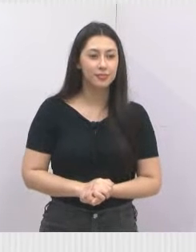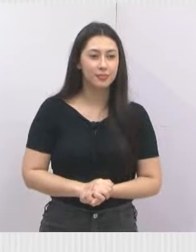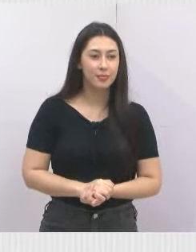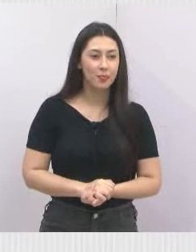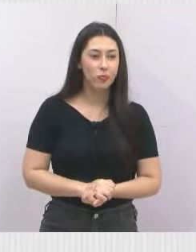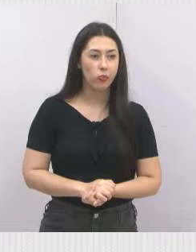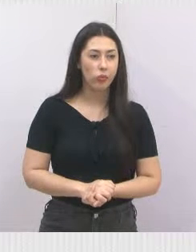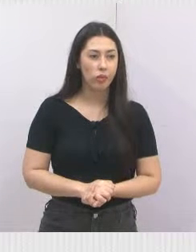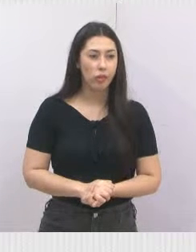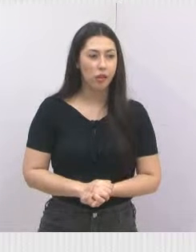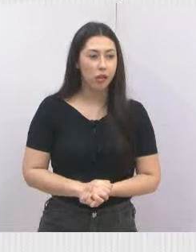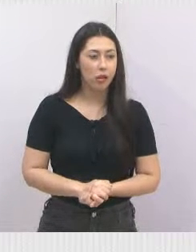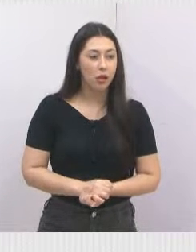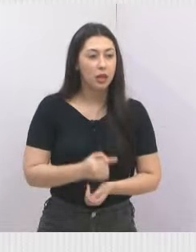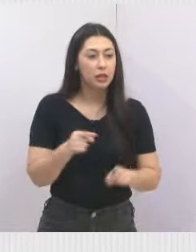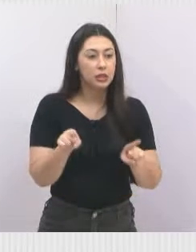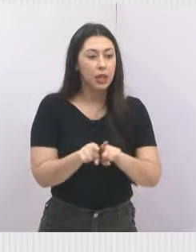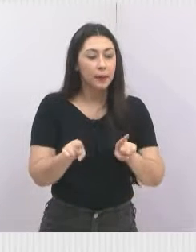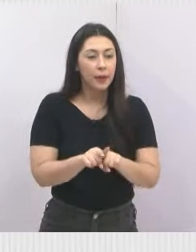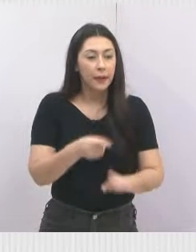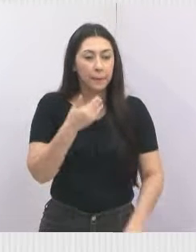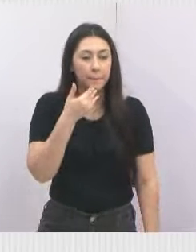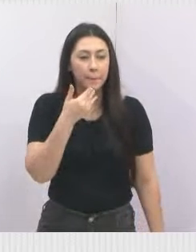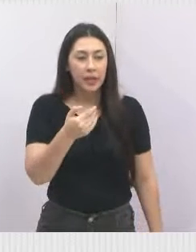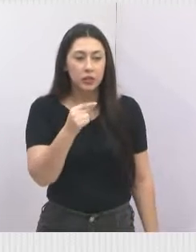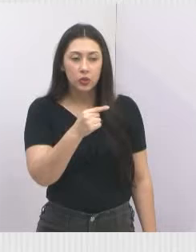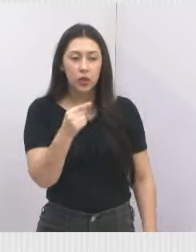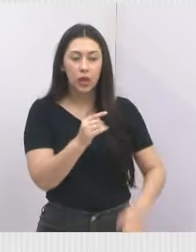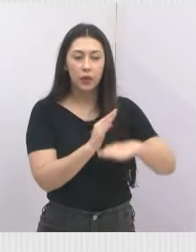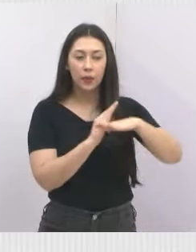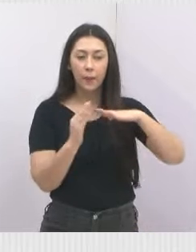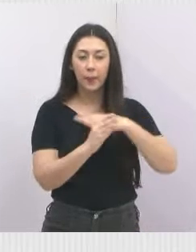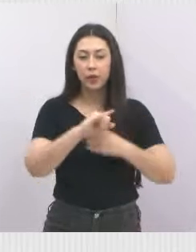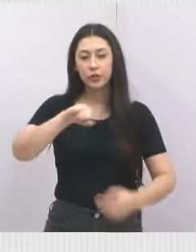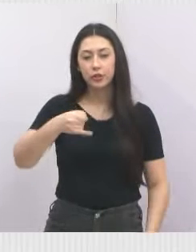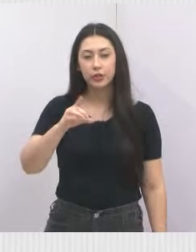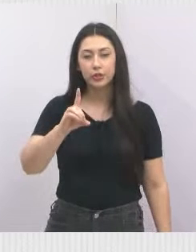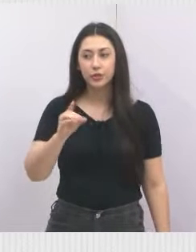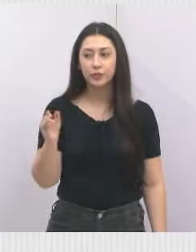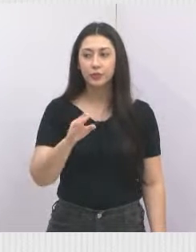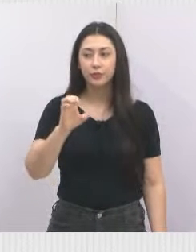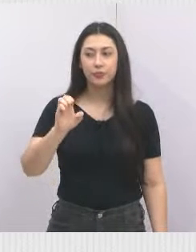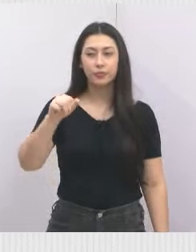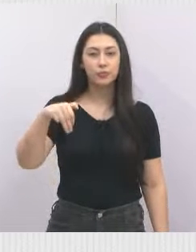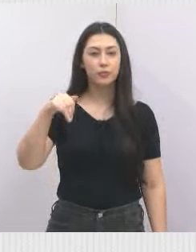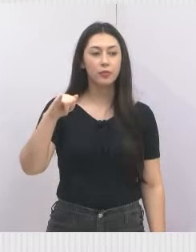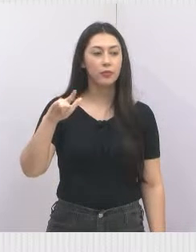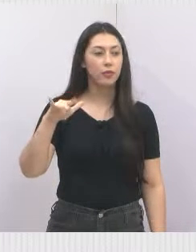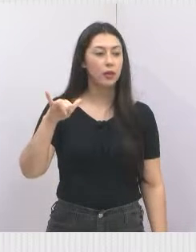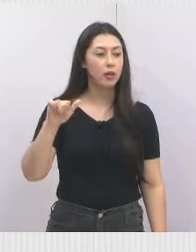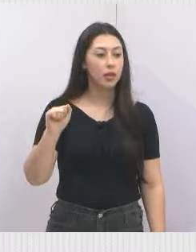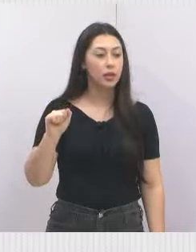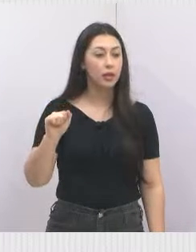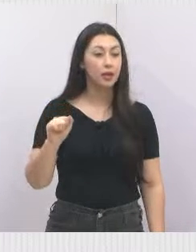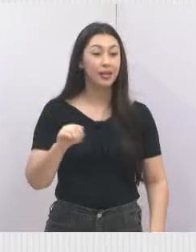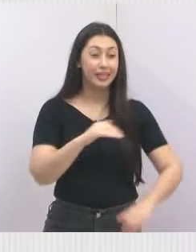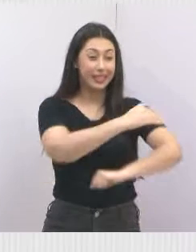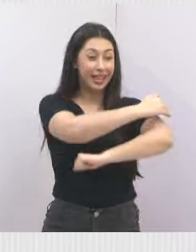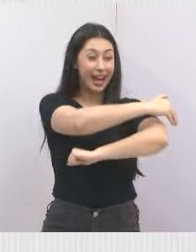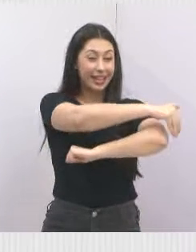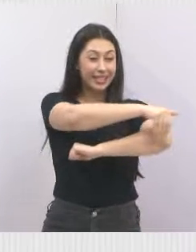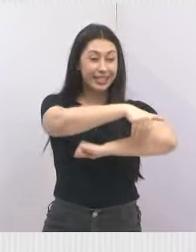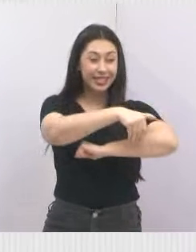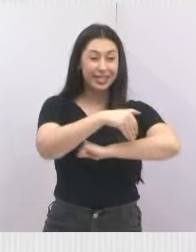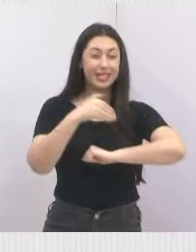Próximo. Tem também mais um pedido aí no Jardim Emília, a gente pede manutenção asfáltica também, olha na esquina como é que está,